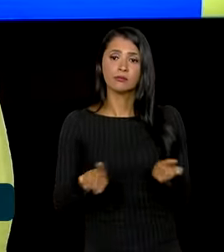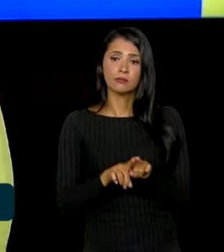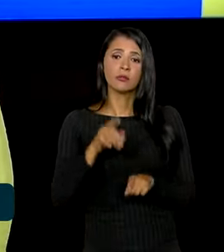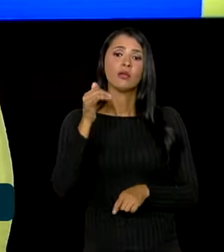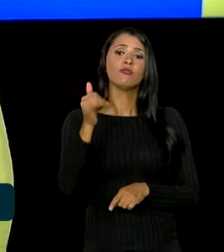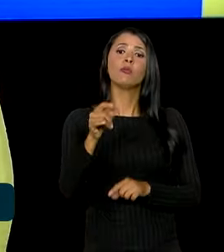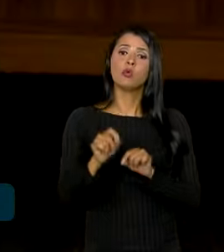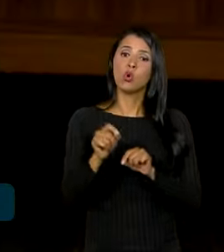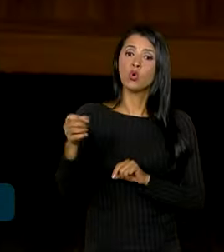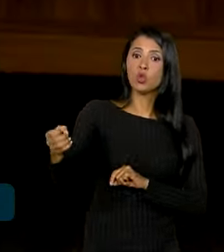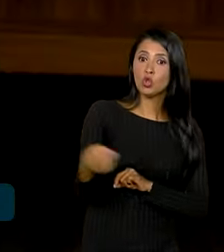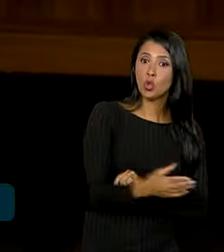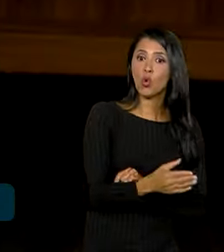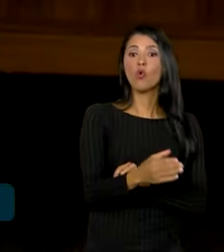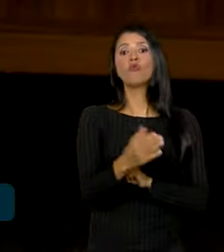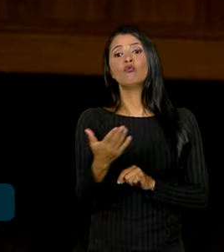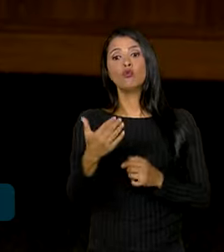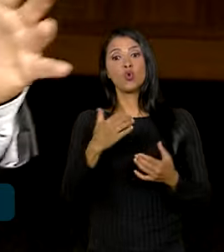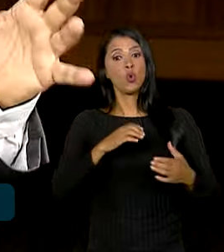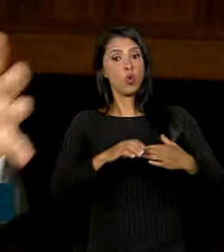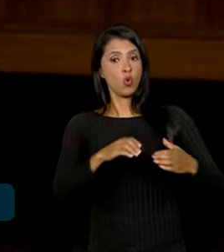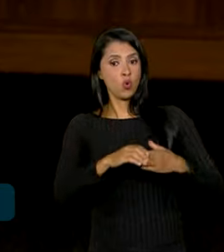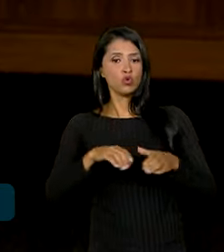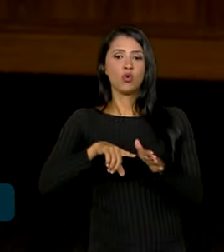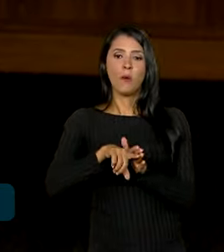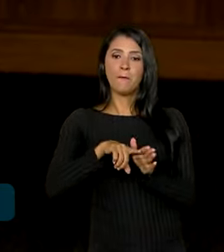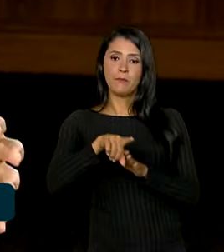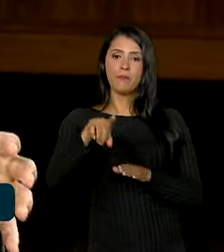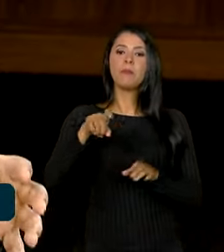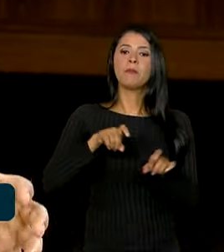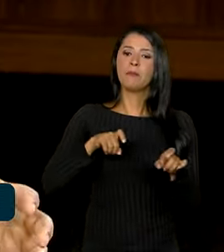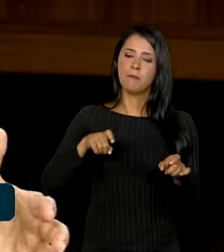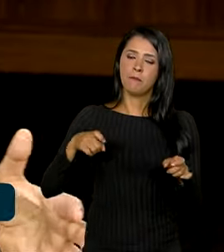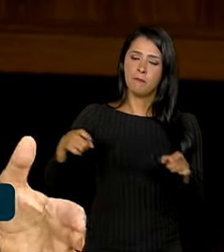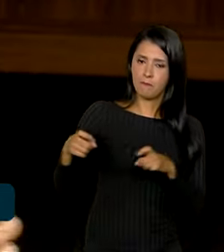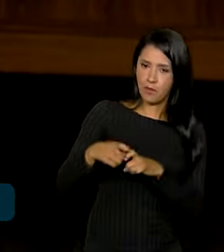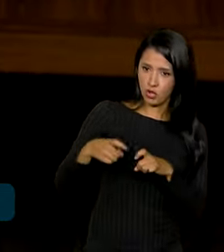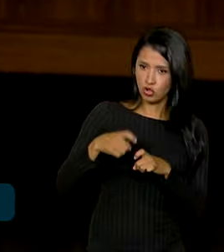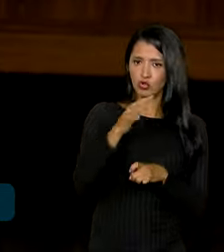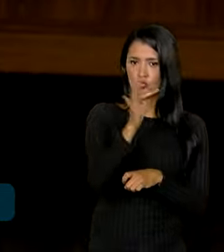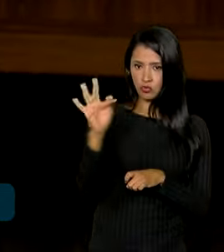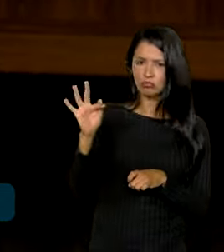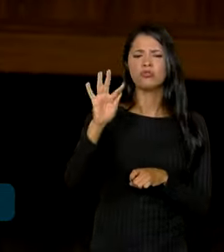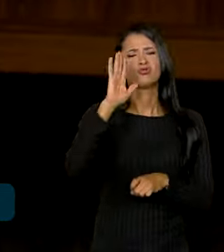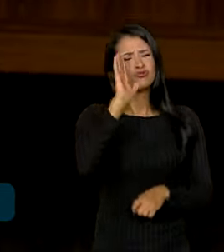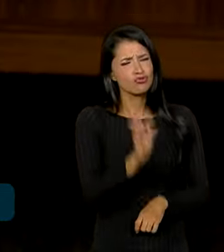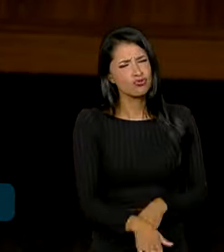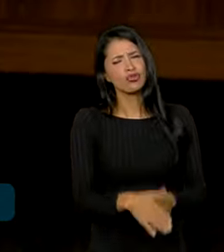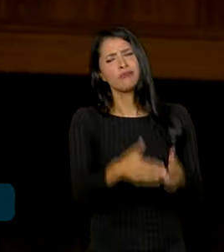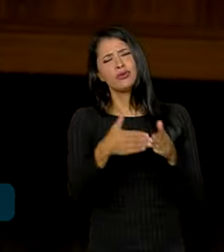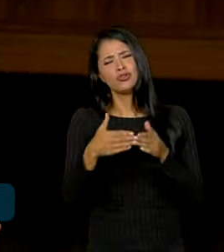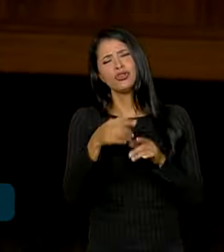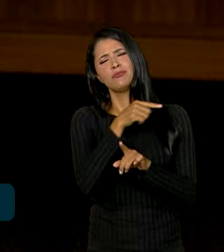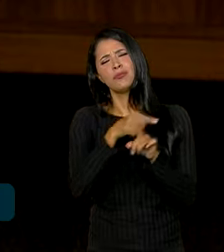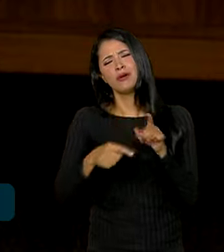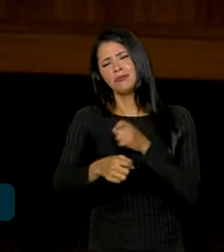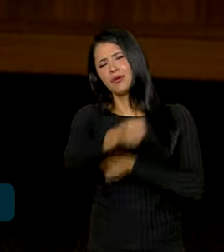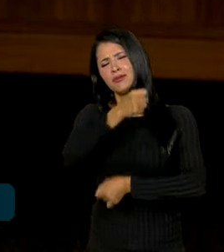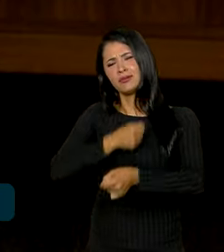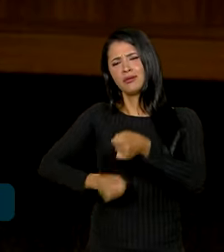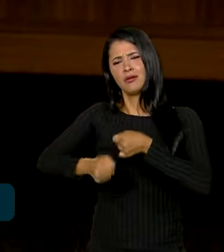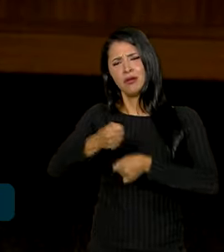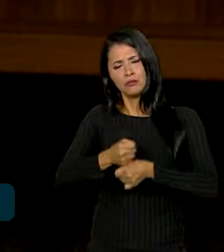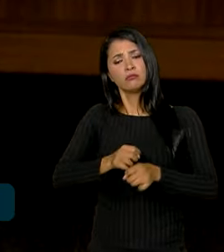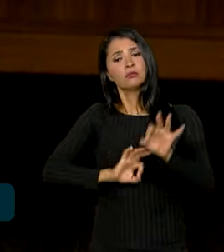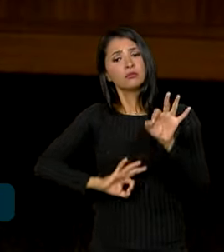está previsto um novo concurso para perito médico federal. Nós já pedimos isso em meado do ano passado. Isso está sendo agora organizado